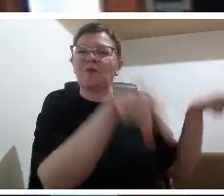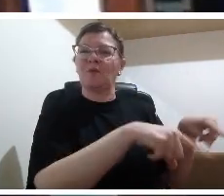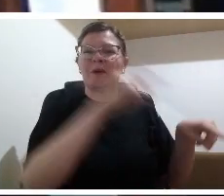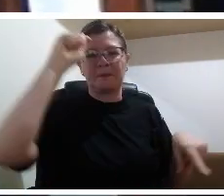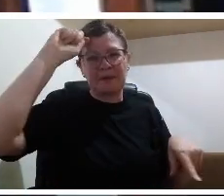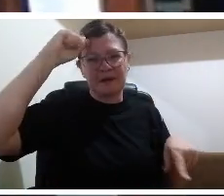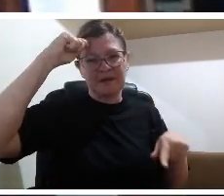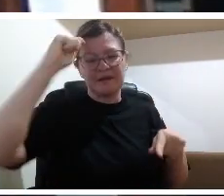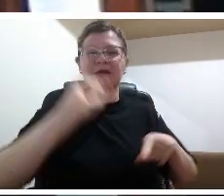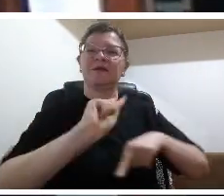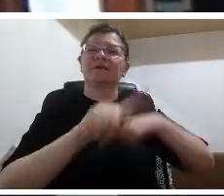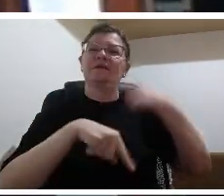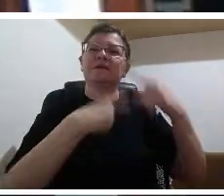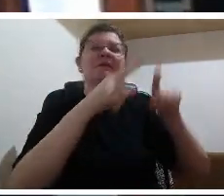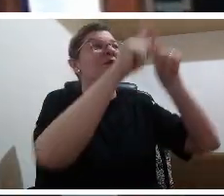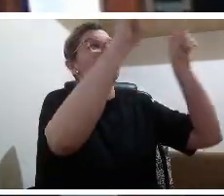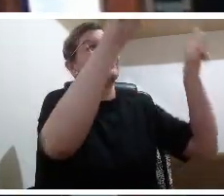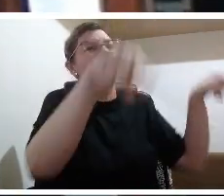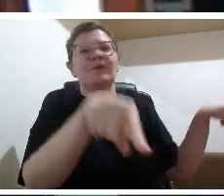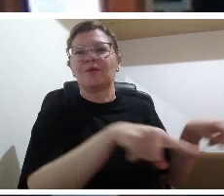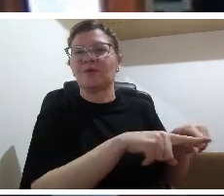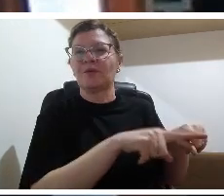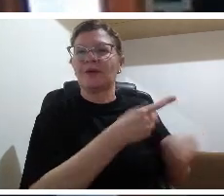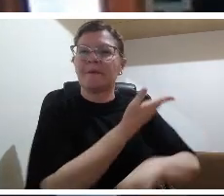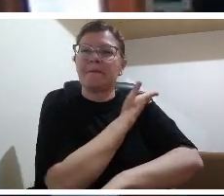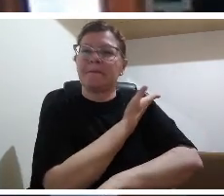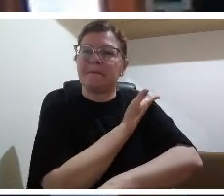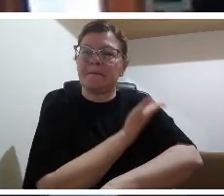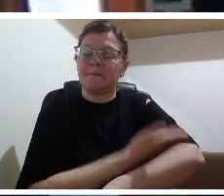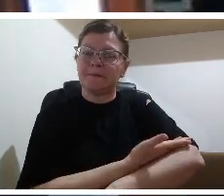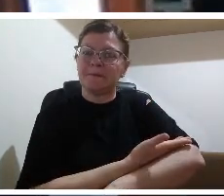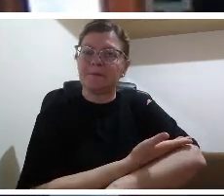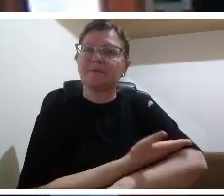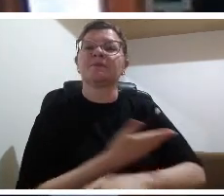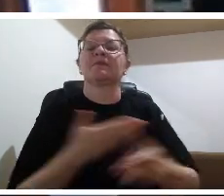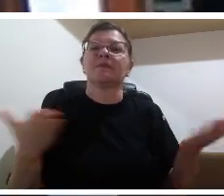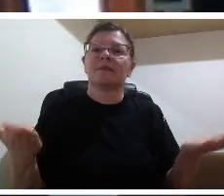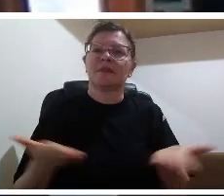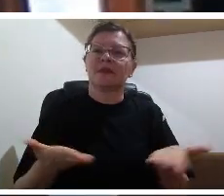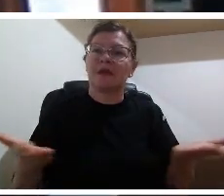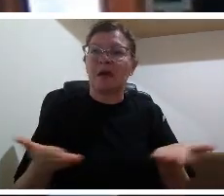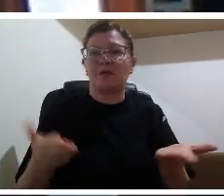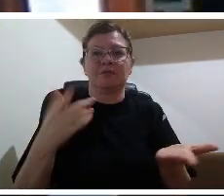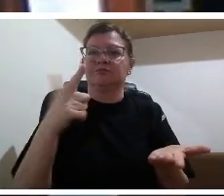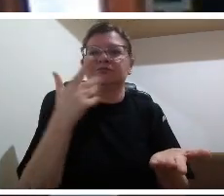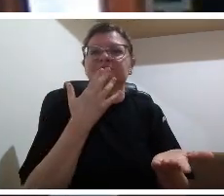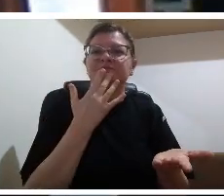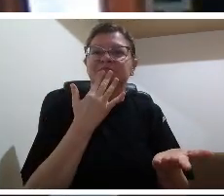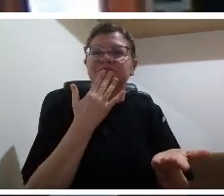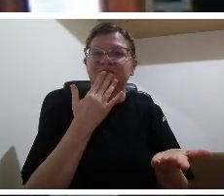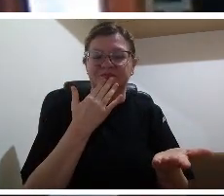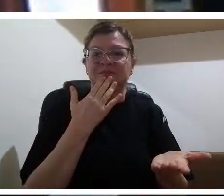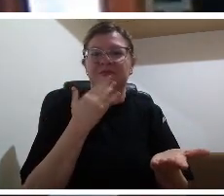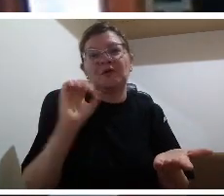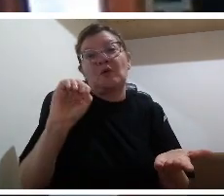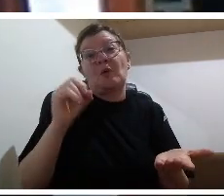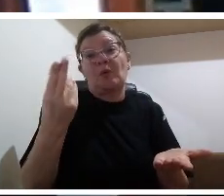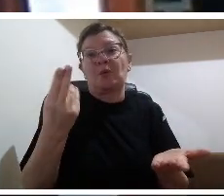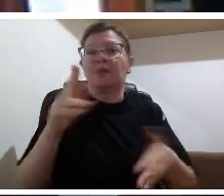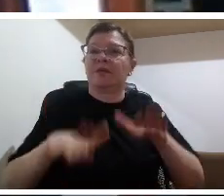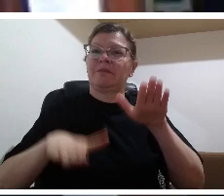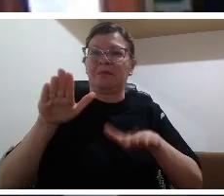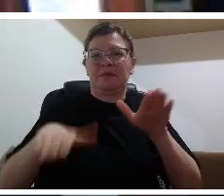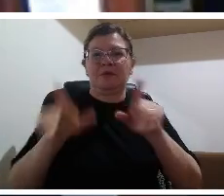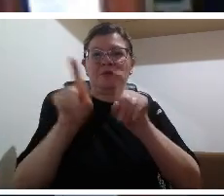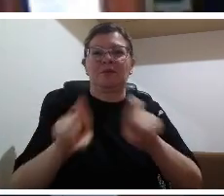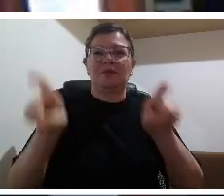ou a cor que o seu computador tem então os instrumentos eles são recursos com os quais a